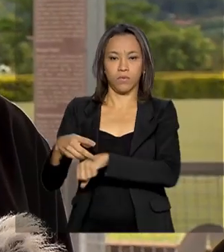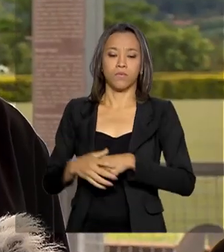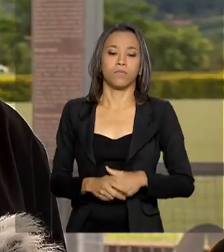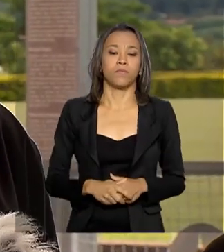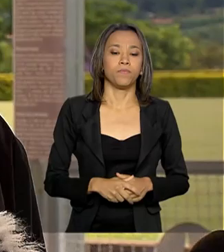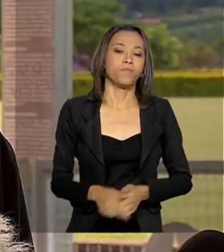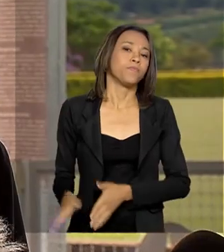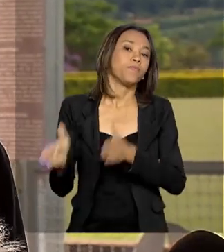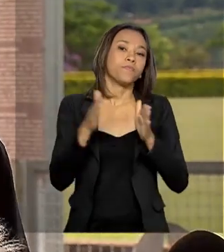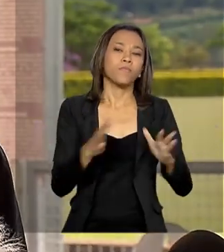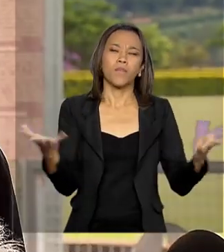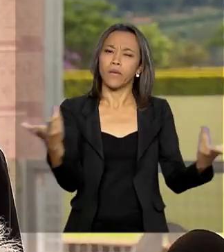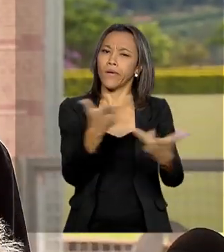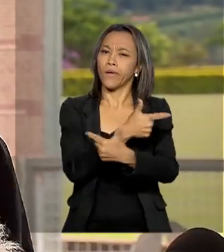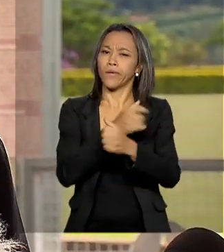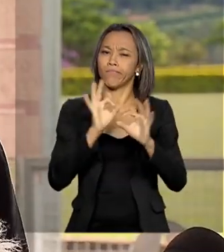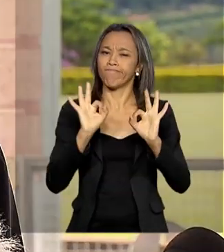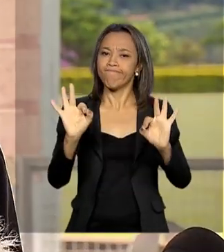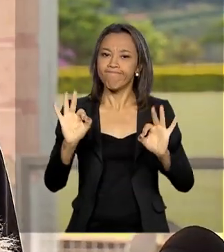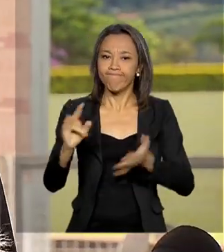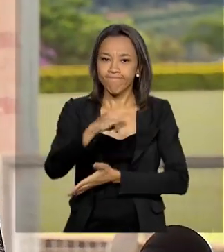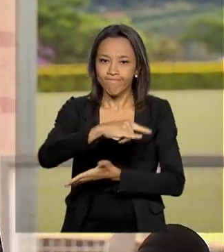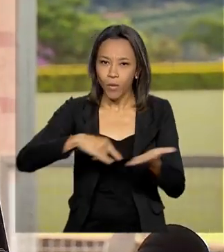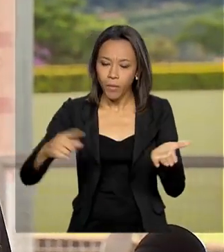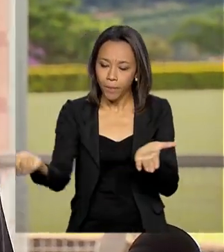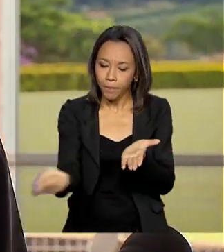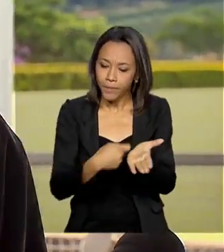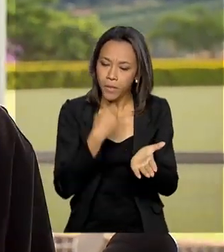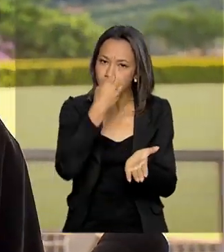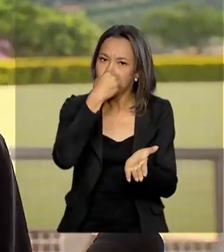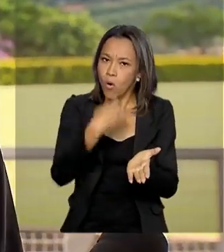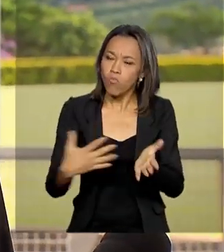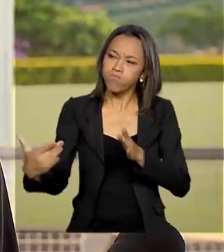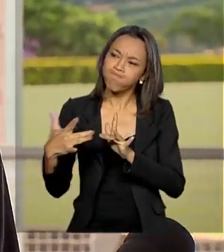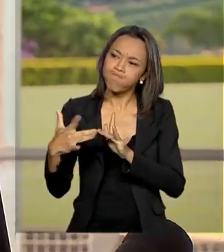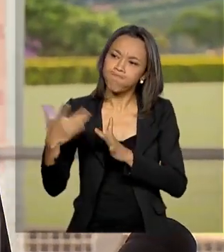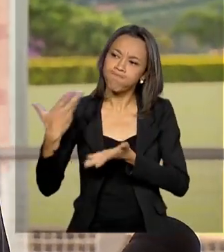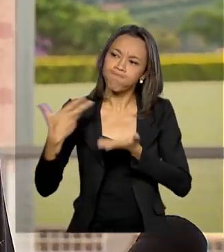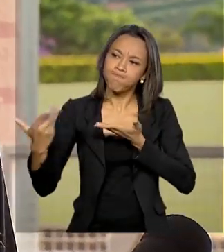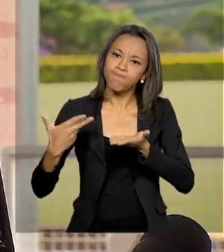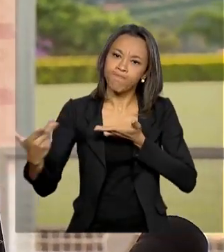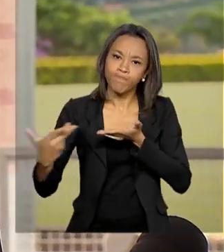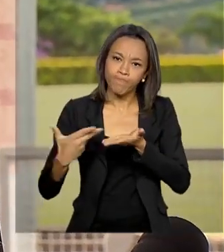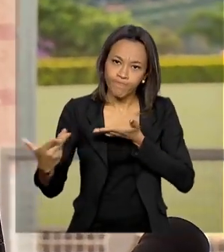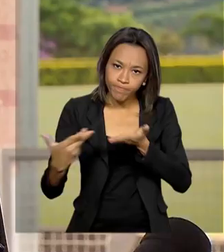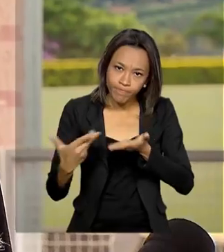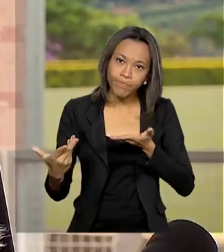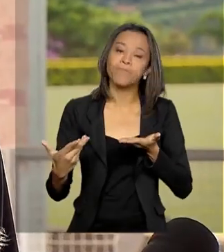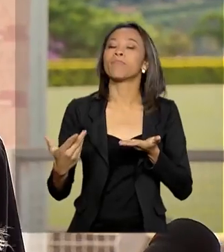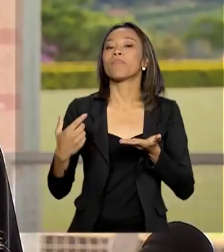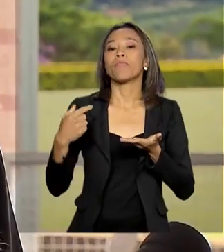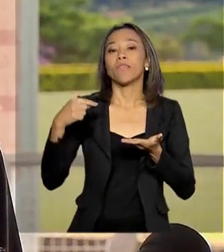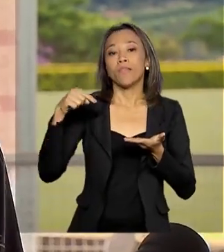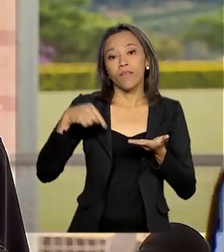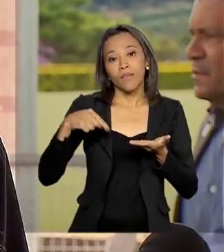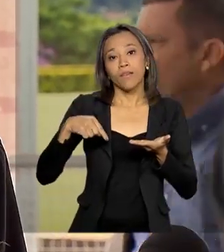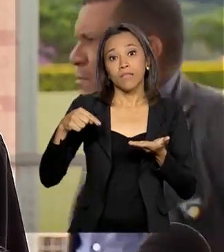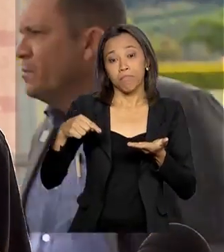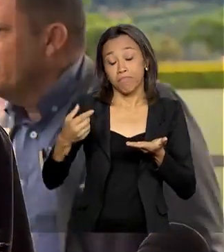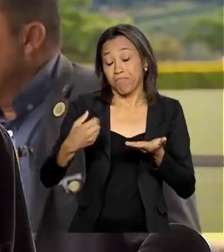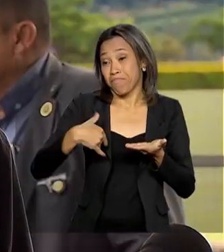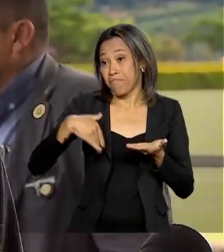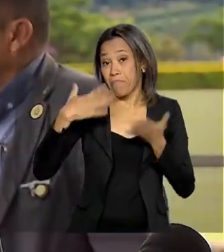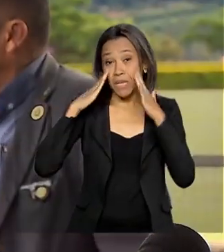Foi excelente, acordos, bom relacionamento, a última participação nossa para 300 empresários.